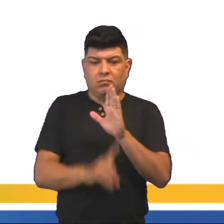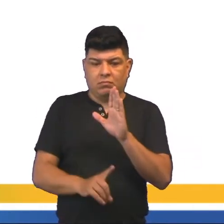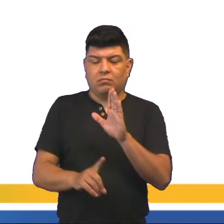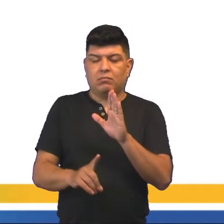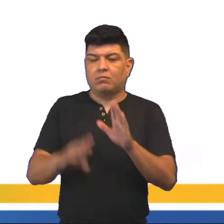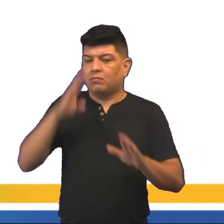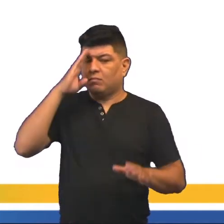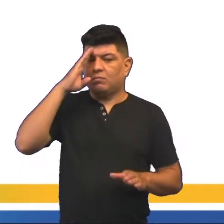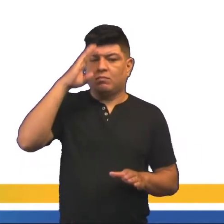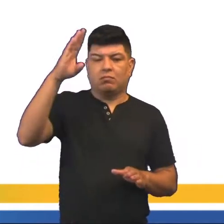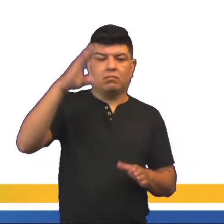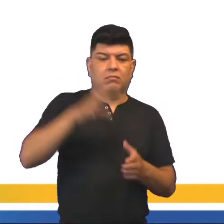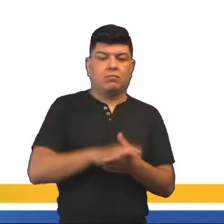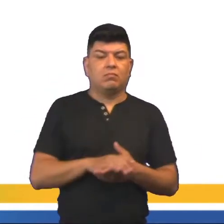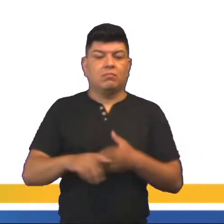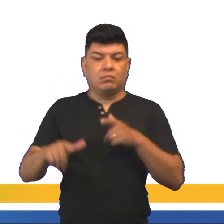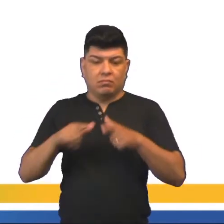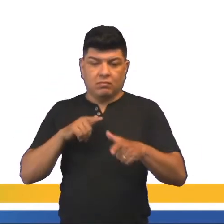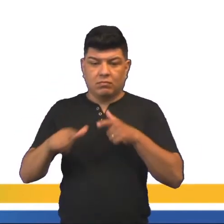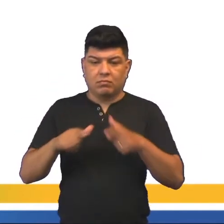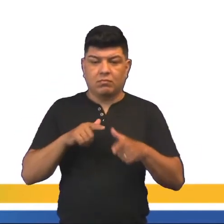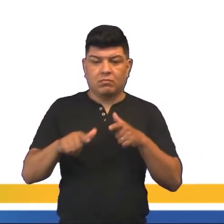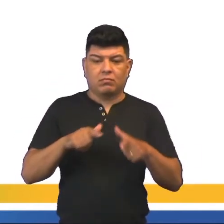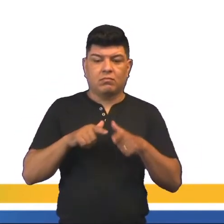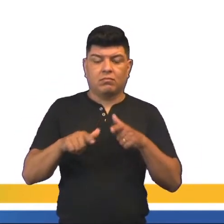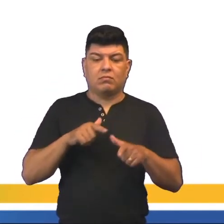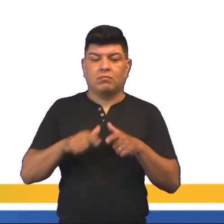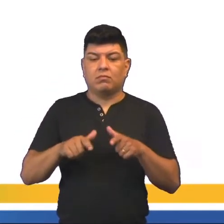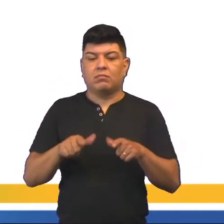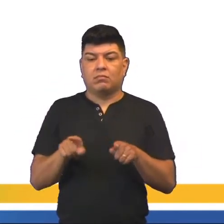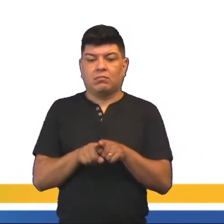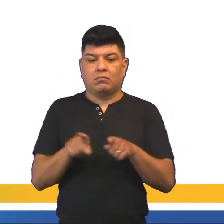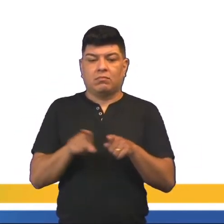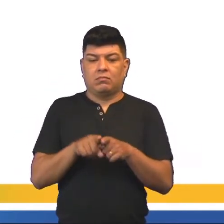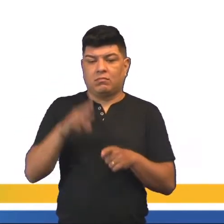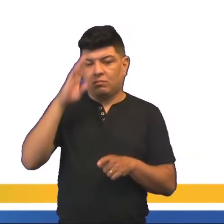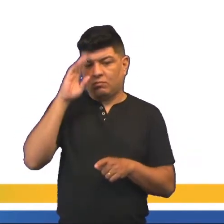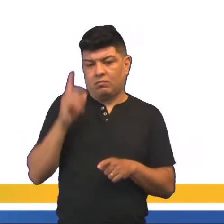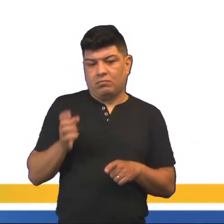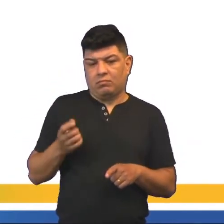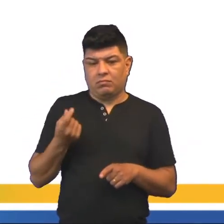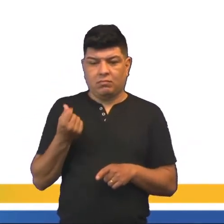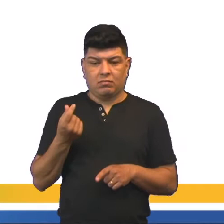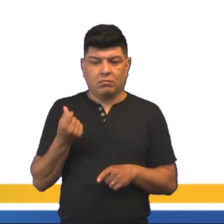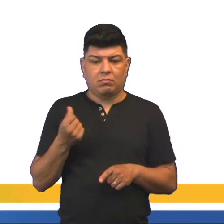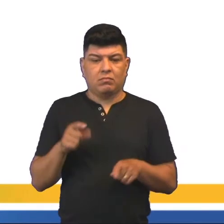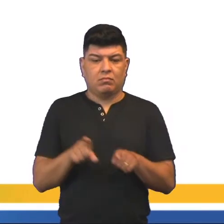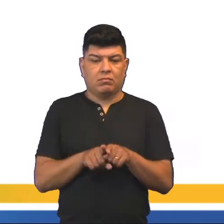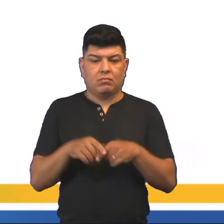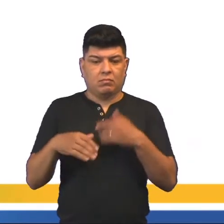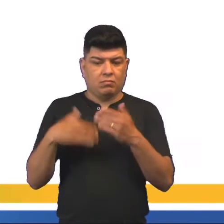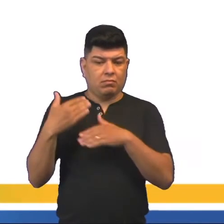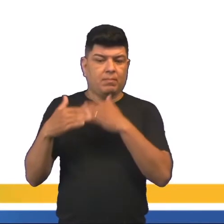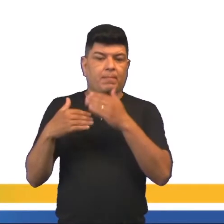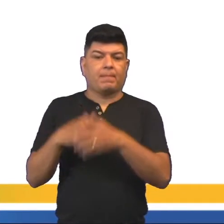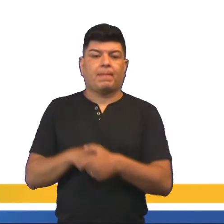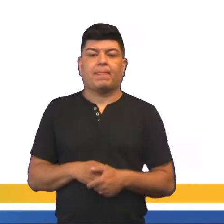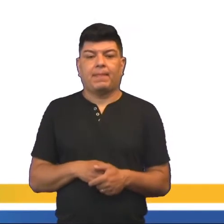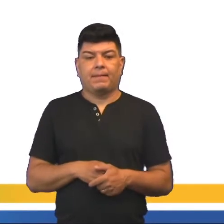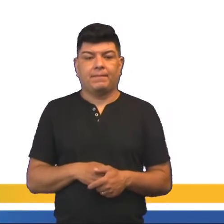inalienável, ela é direito de todos. E o trabalho como fonte de riqueza e progresso.